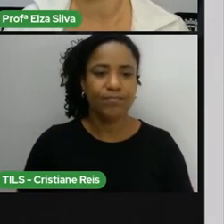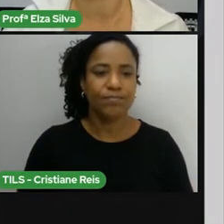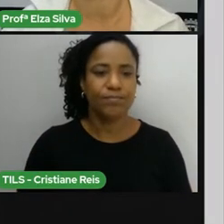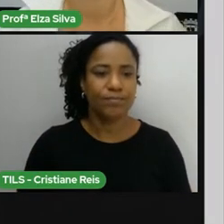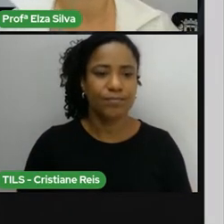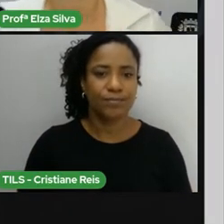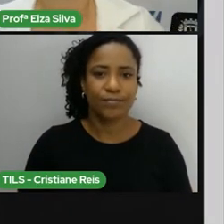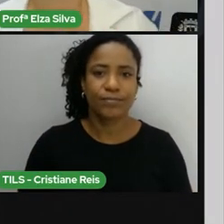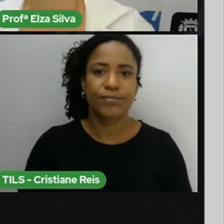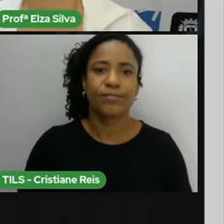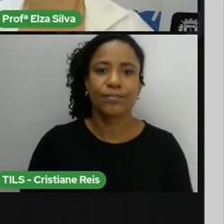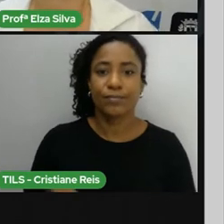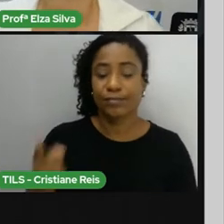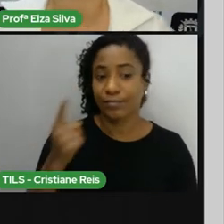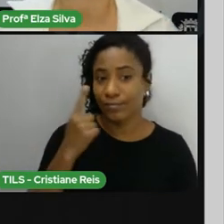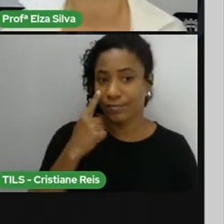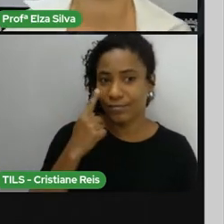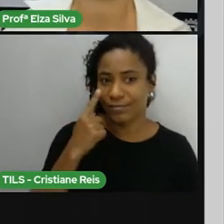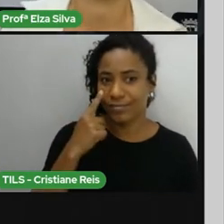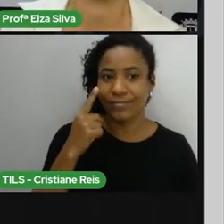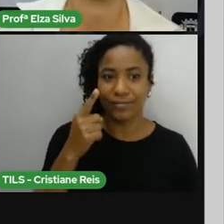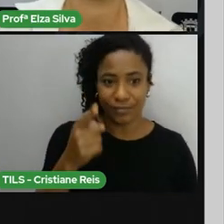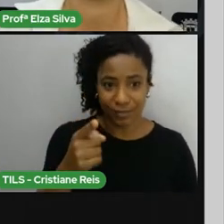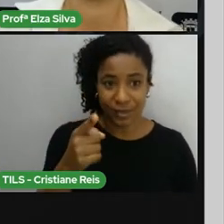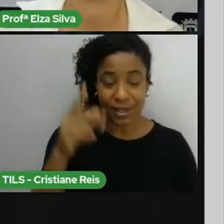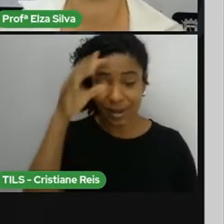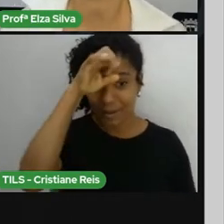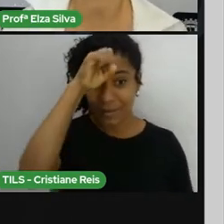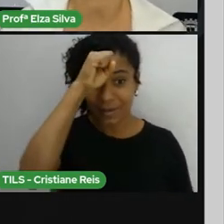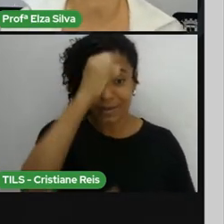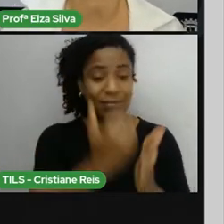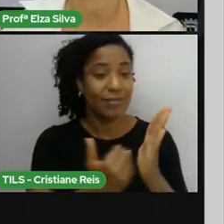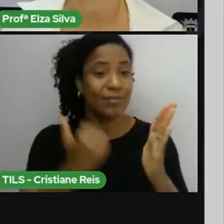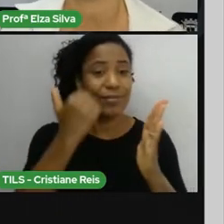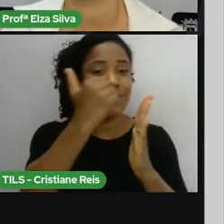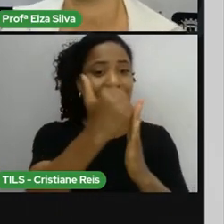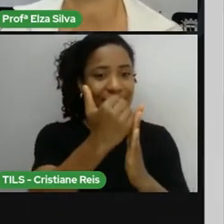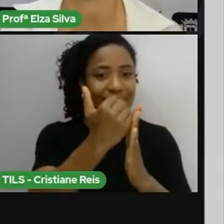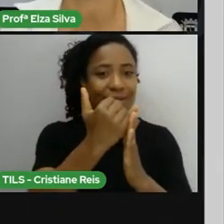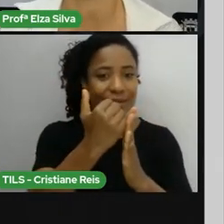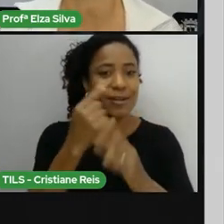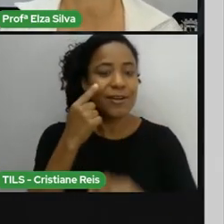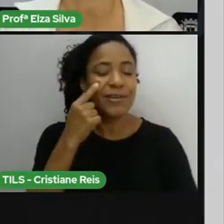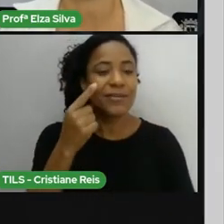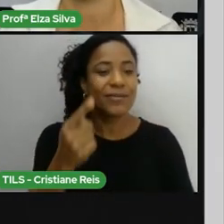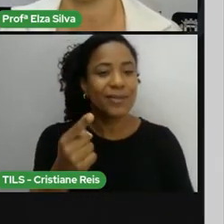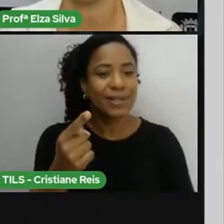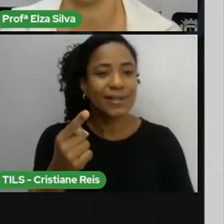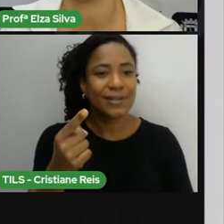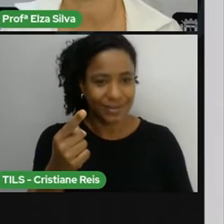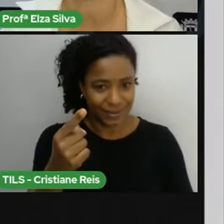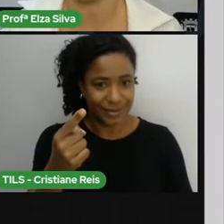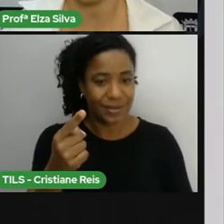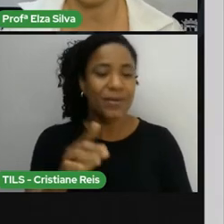Ampliando um pouco mais os nossos conhecimentos, trago para vocês aqui as Panteras Negras Black